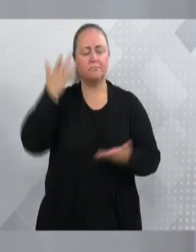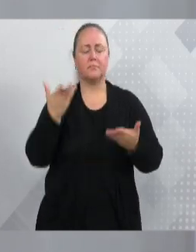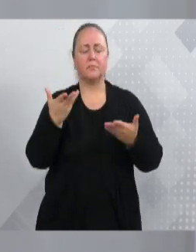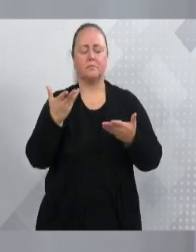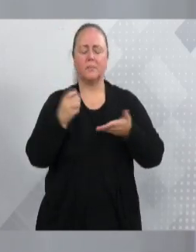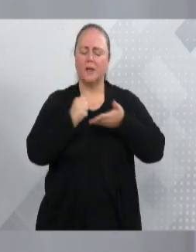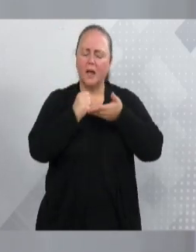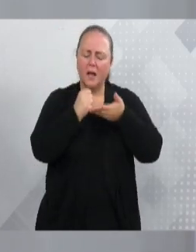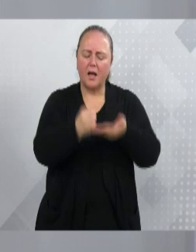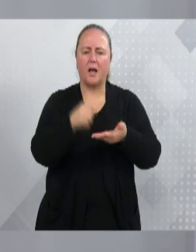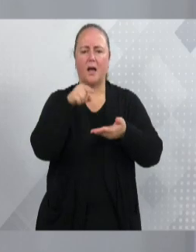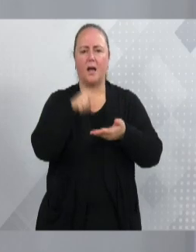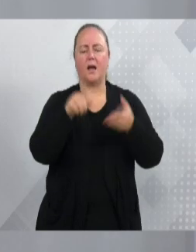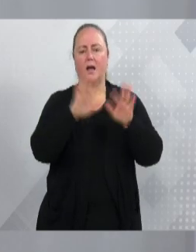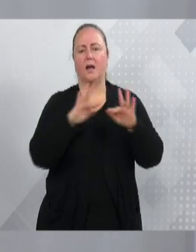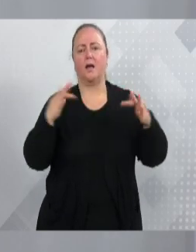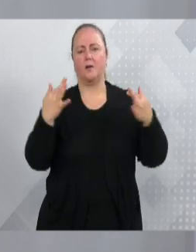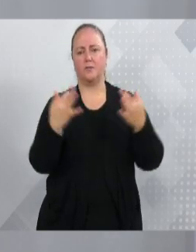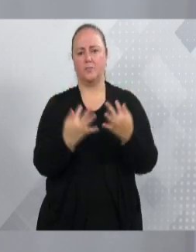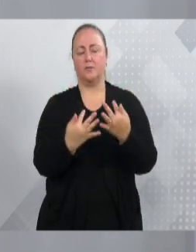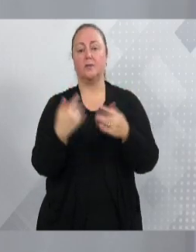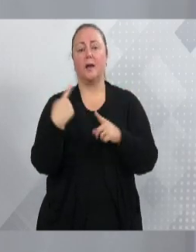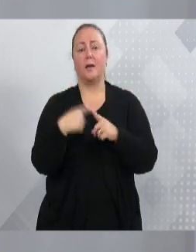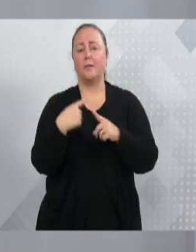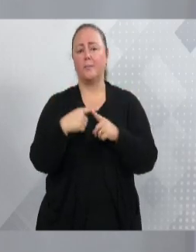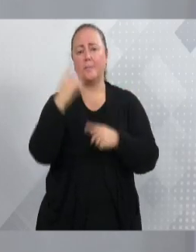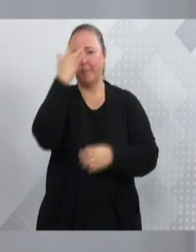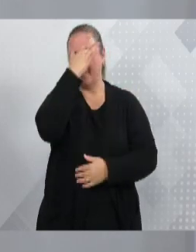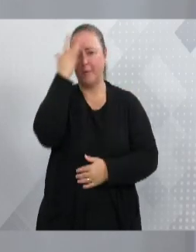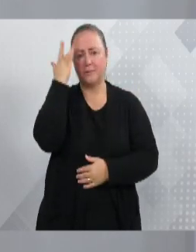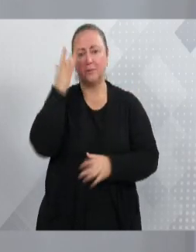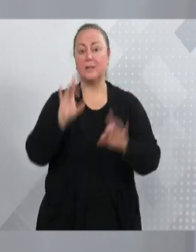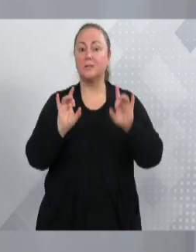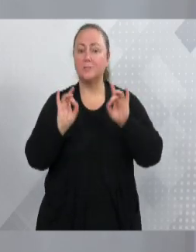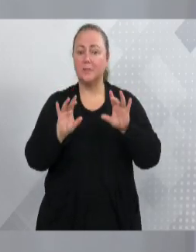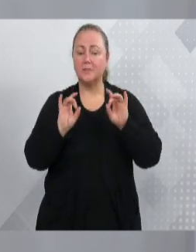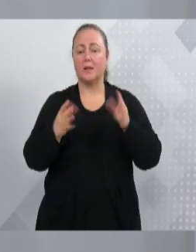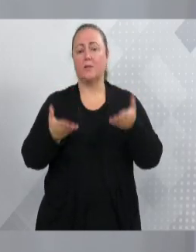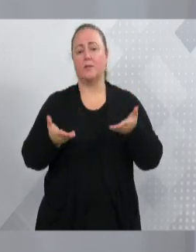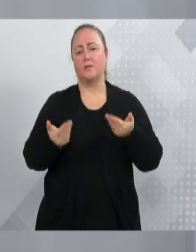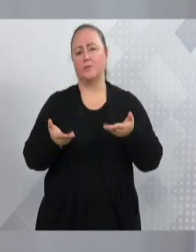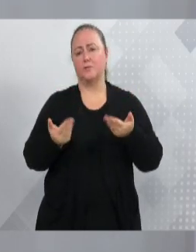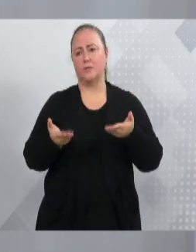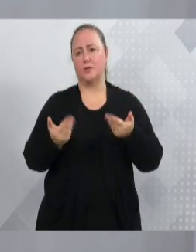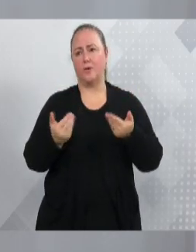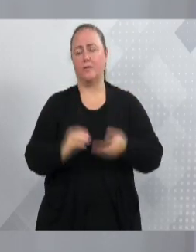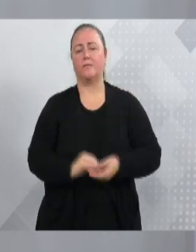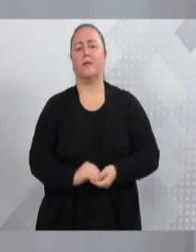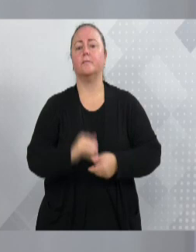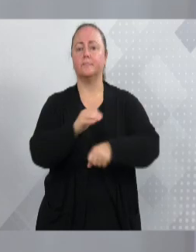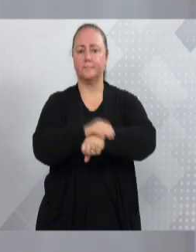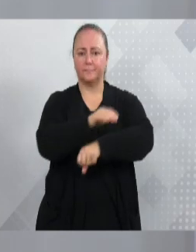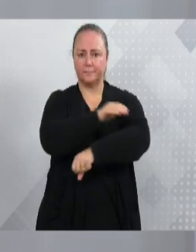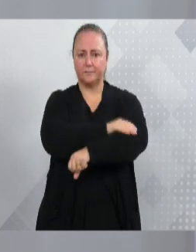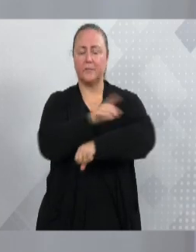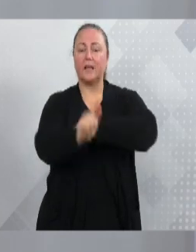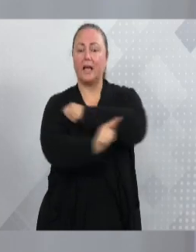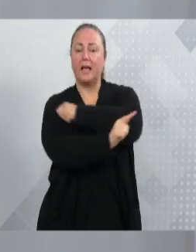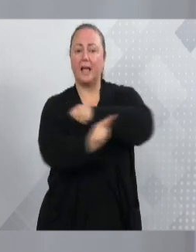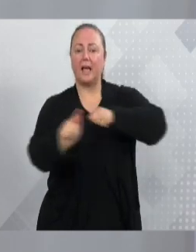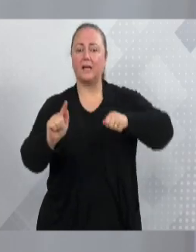que perde alguém tão especial e tão jovem. A Igreja da Assembleia de Deus do Garcia,